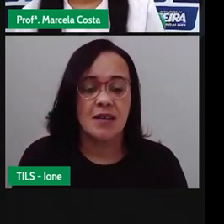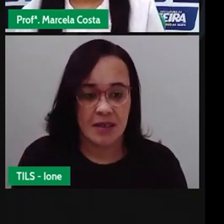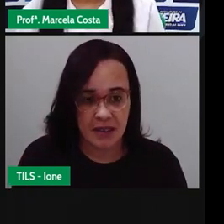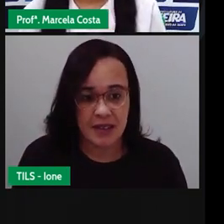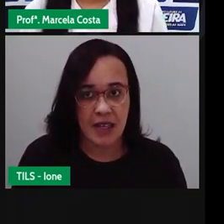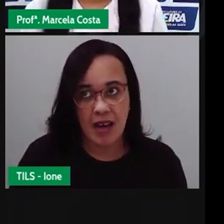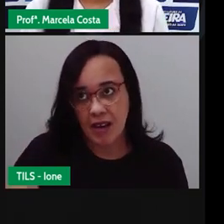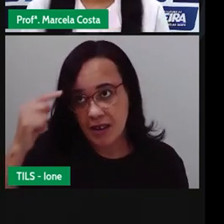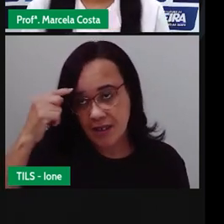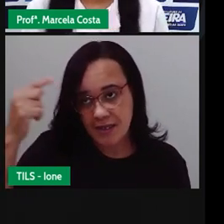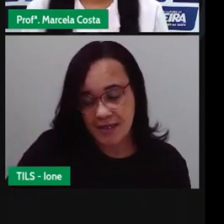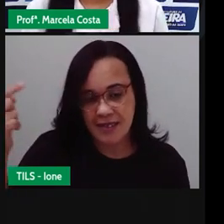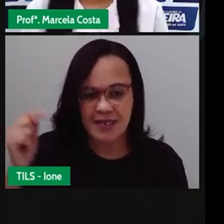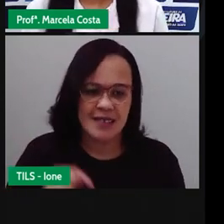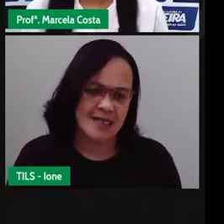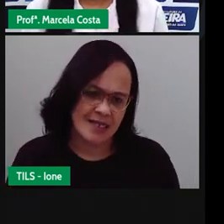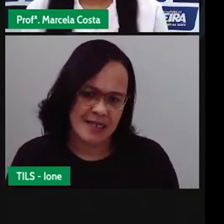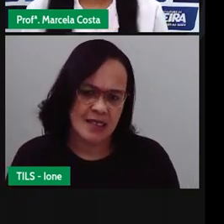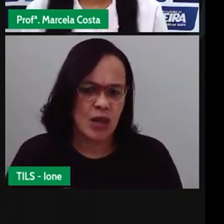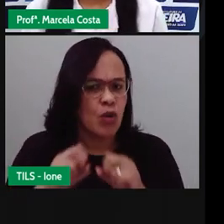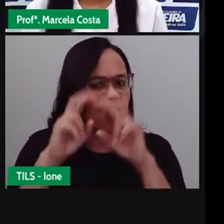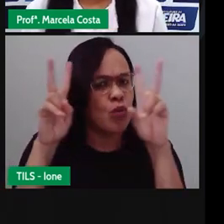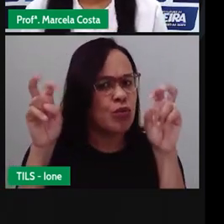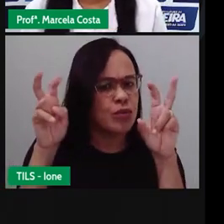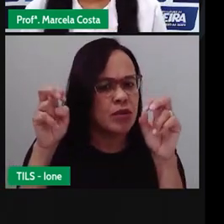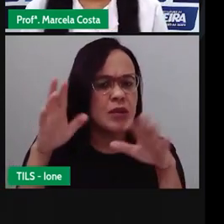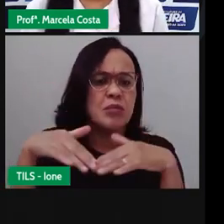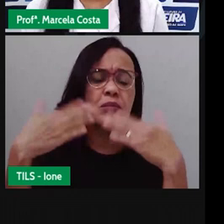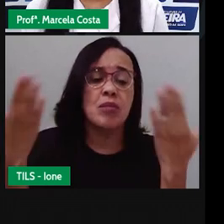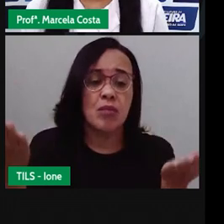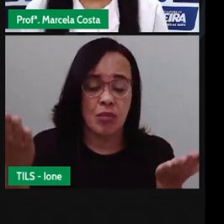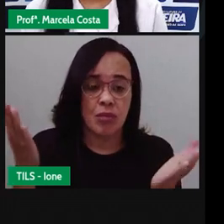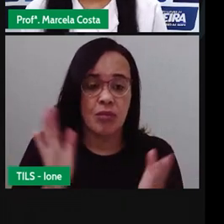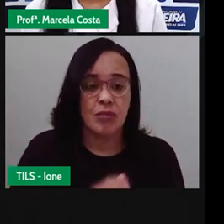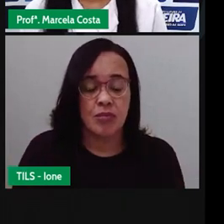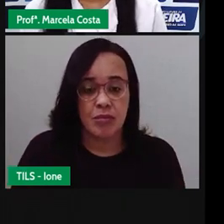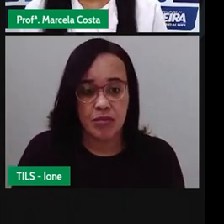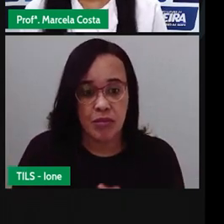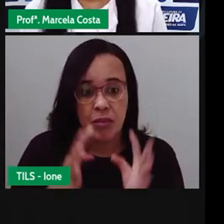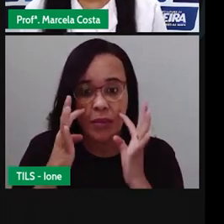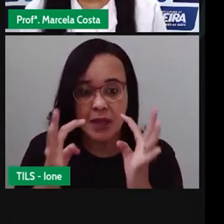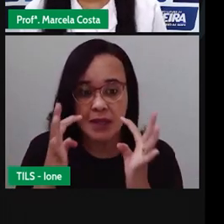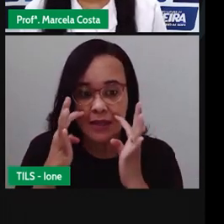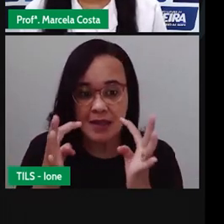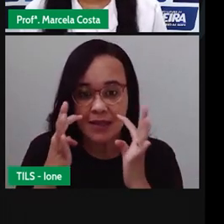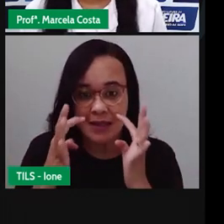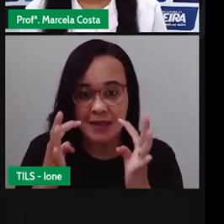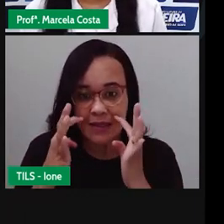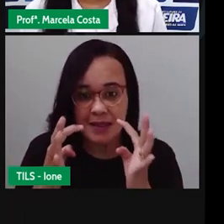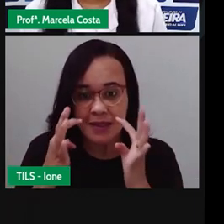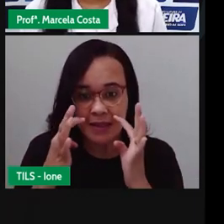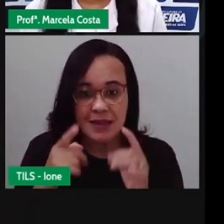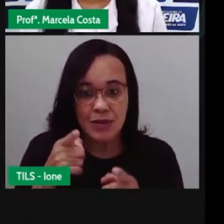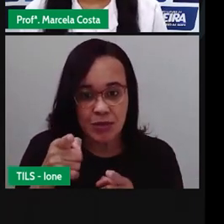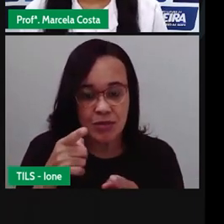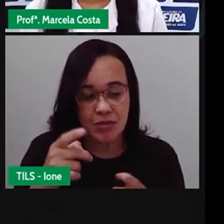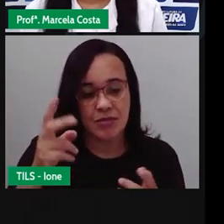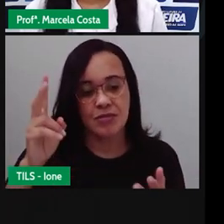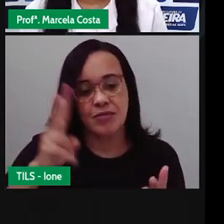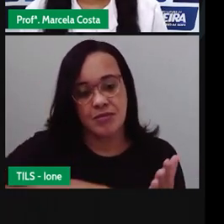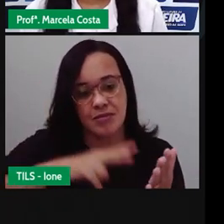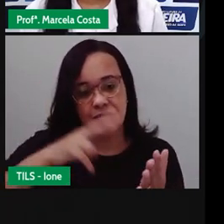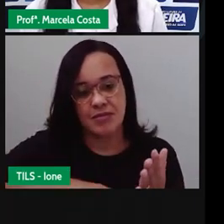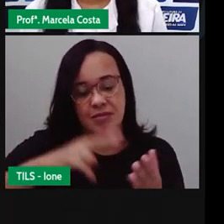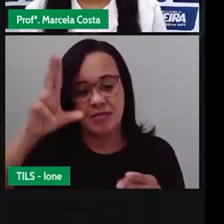ideia do tema que vai ser tratado. Então, observe aí a capa dessa literatura que está sendo